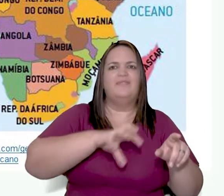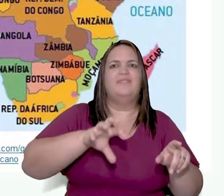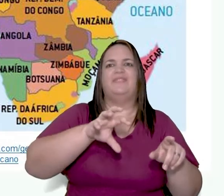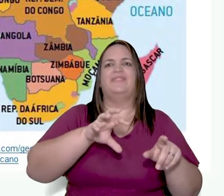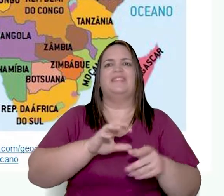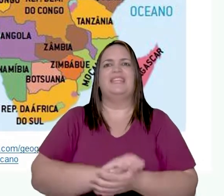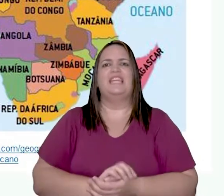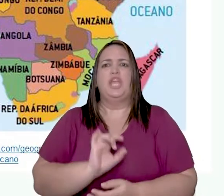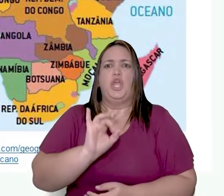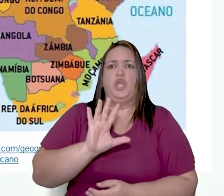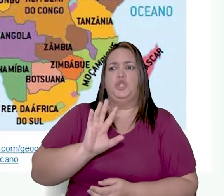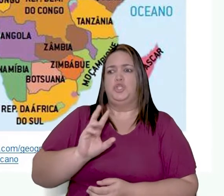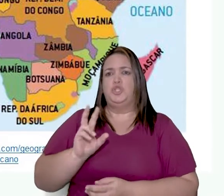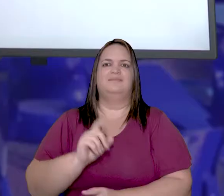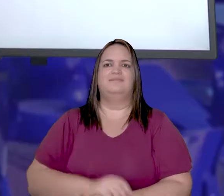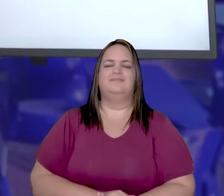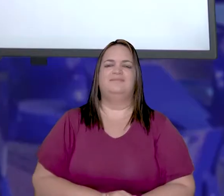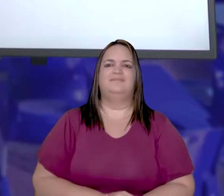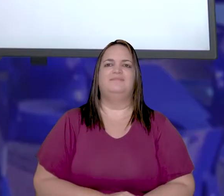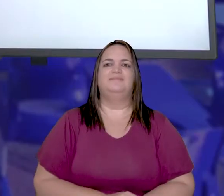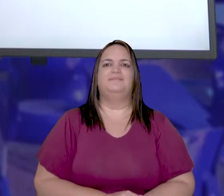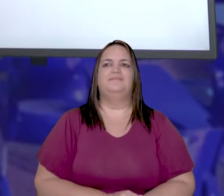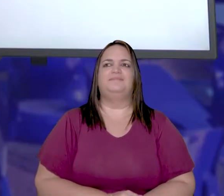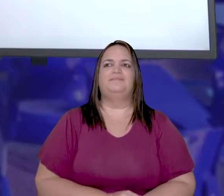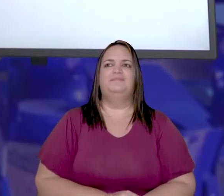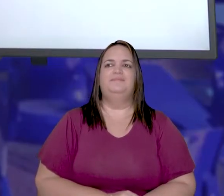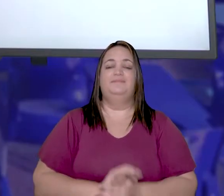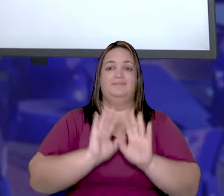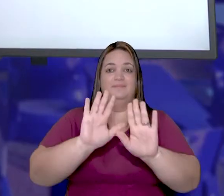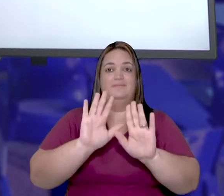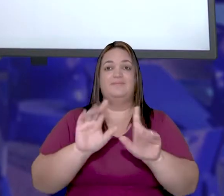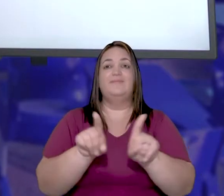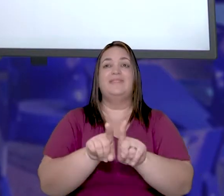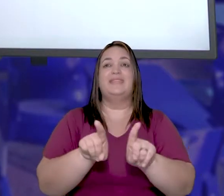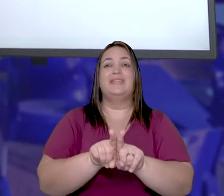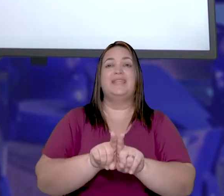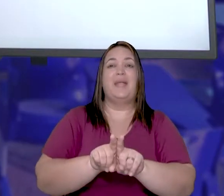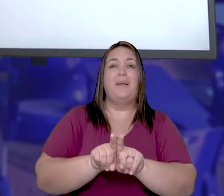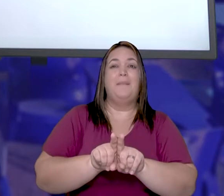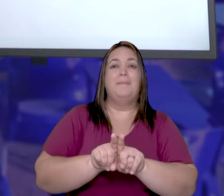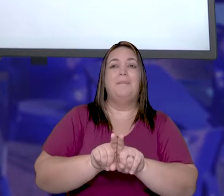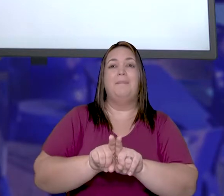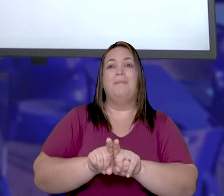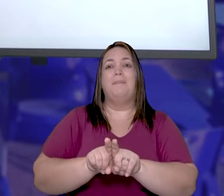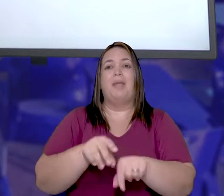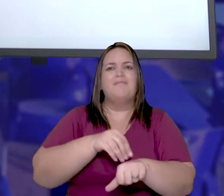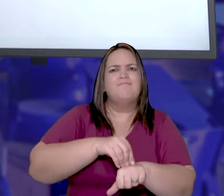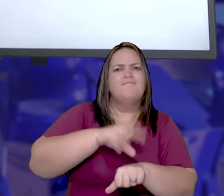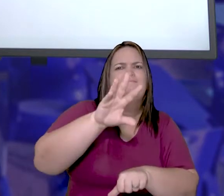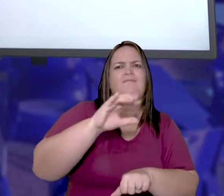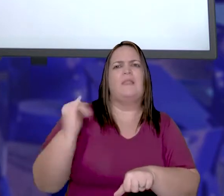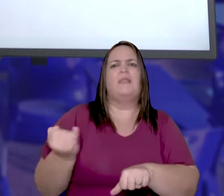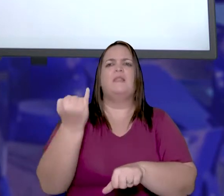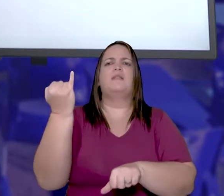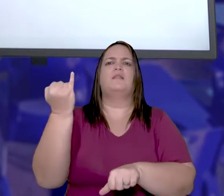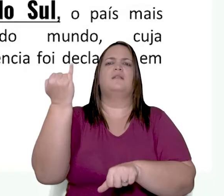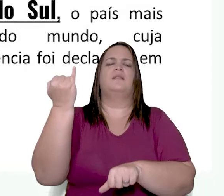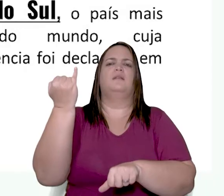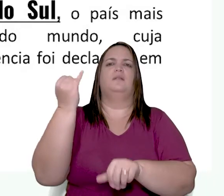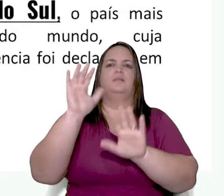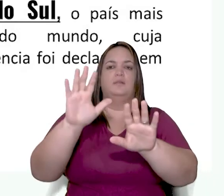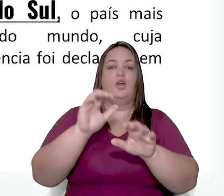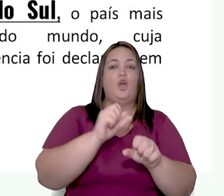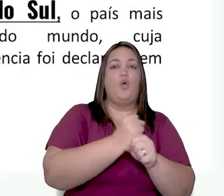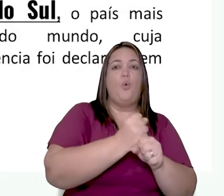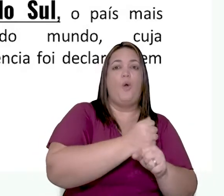visto de uma só forma. Outra observação bem interessante de se fazer é que no ano